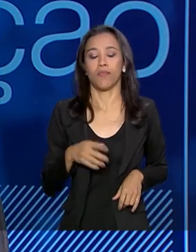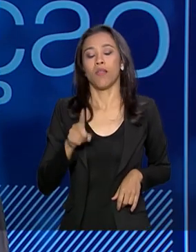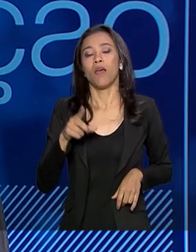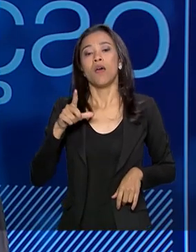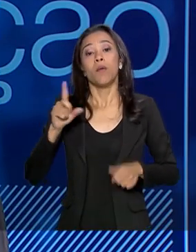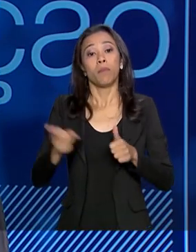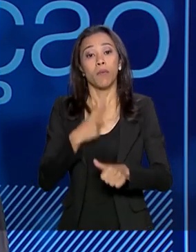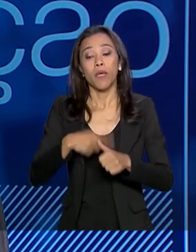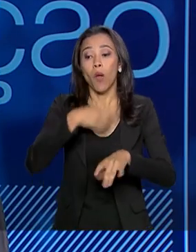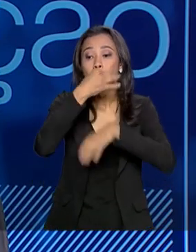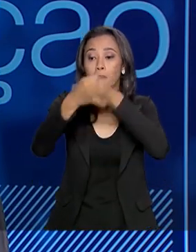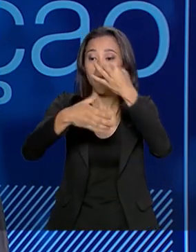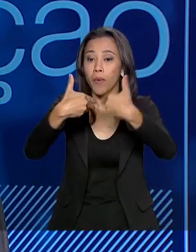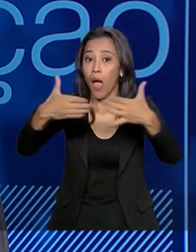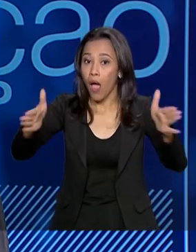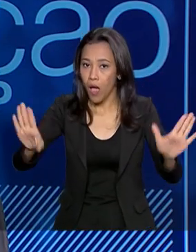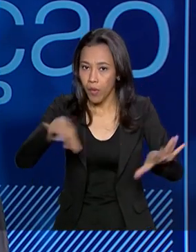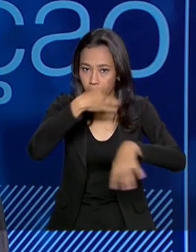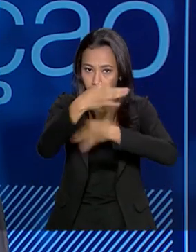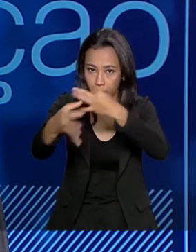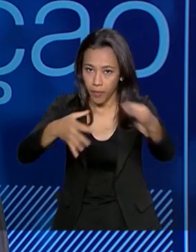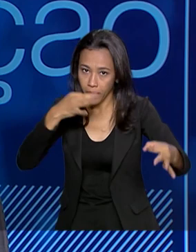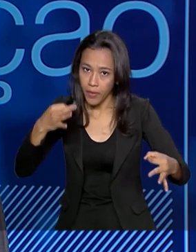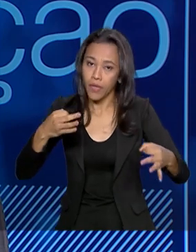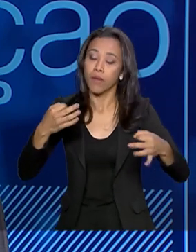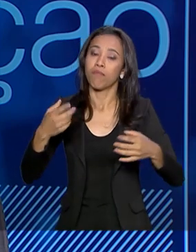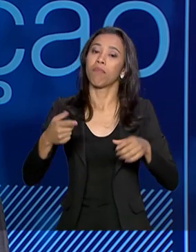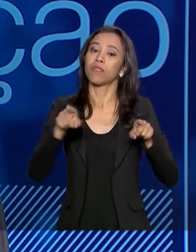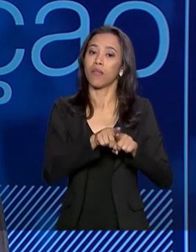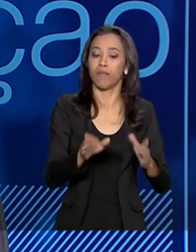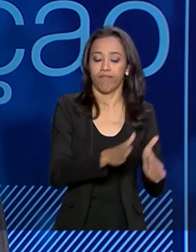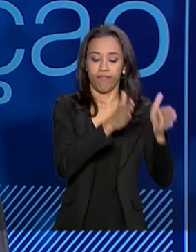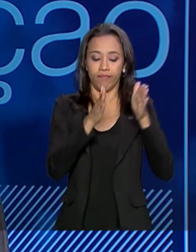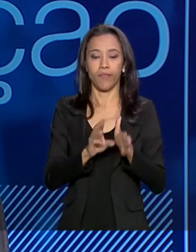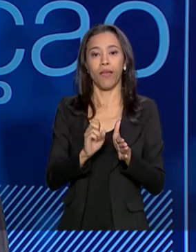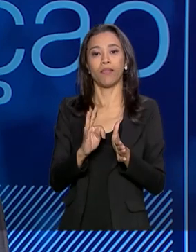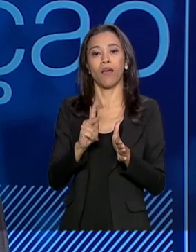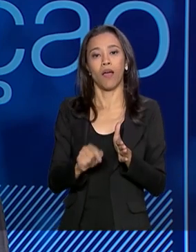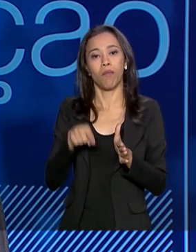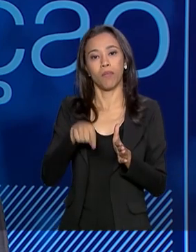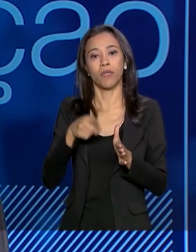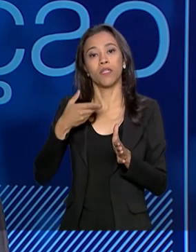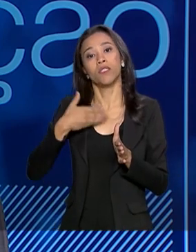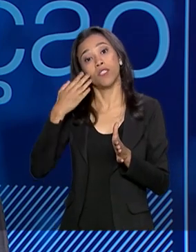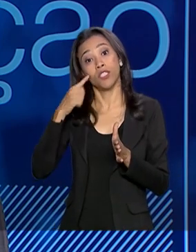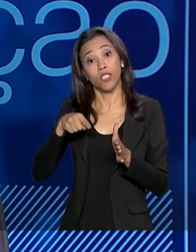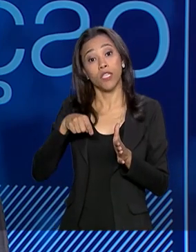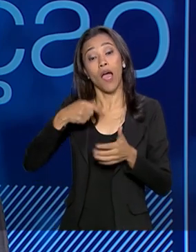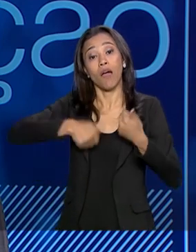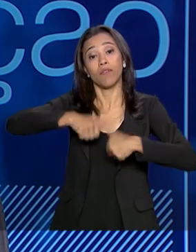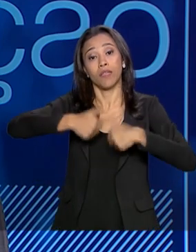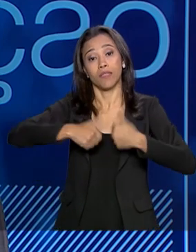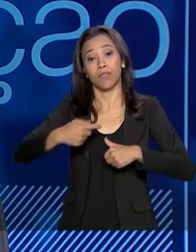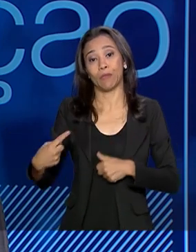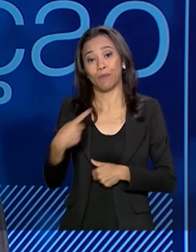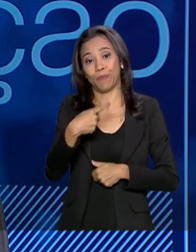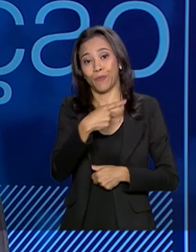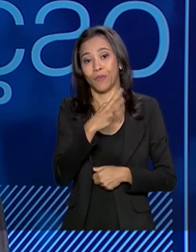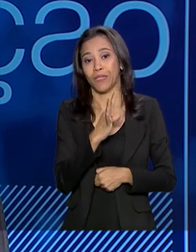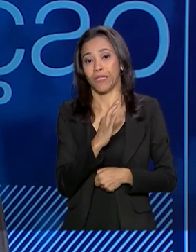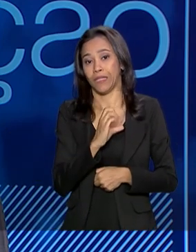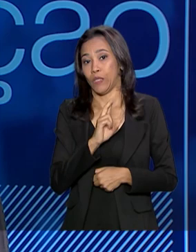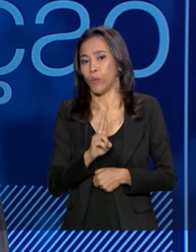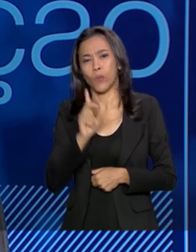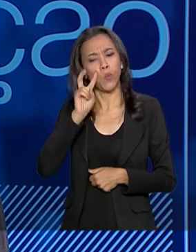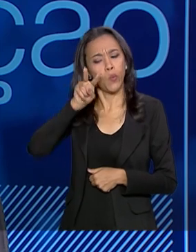consulta pública, mas tem essa etapa muito importante de validação dos estudos pelo Tribunal de Contas. O o tribunal